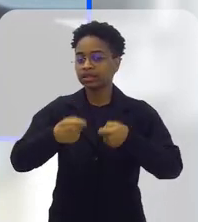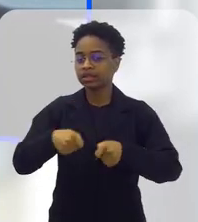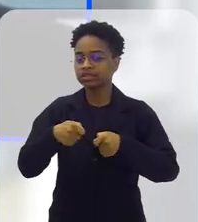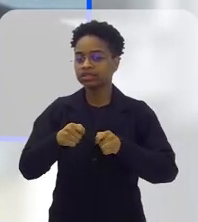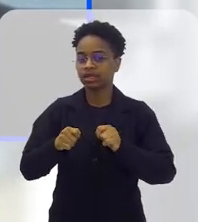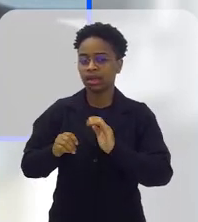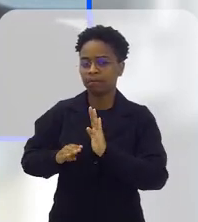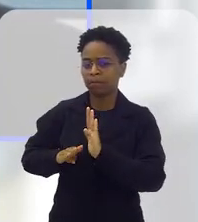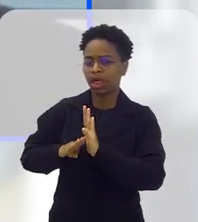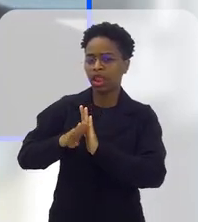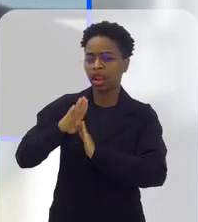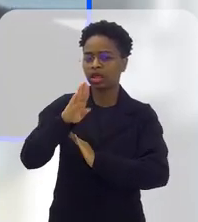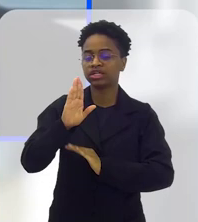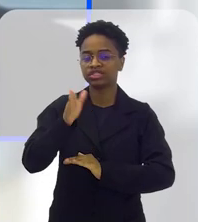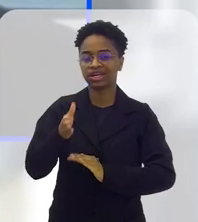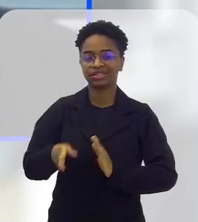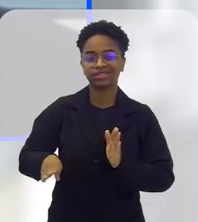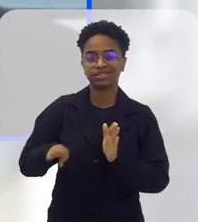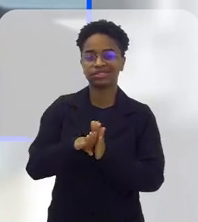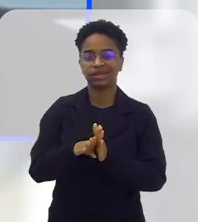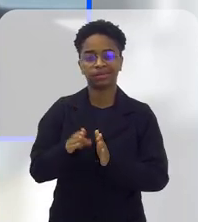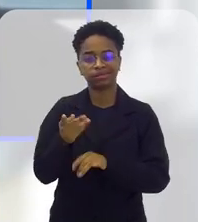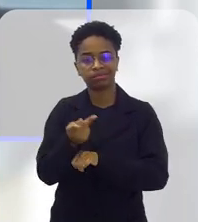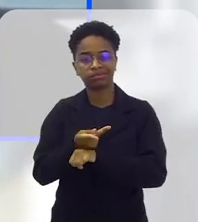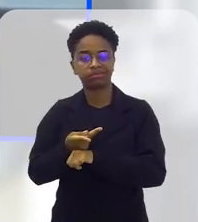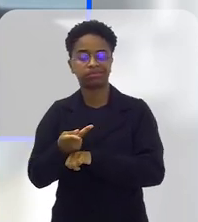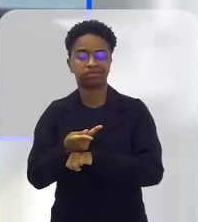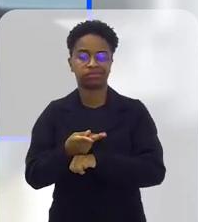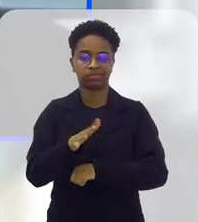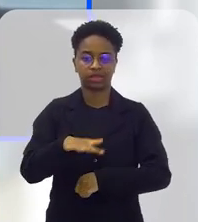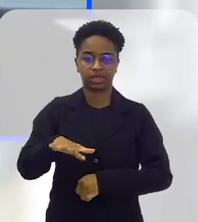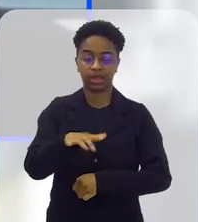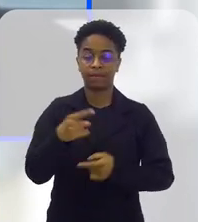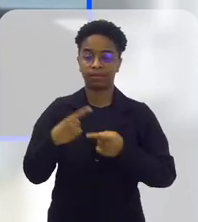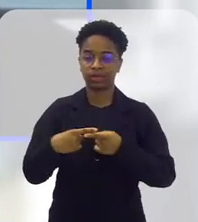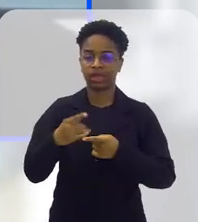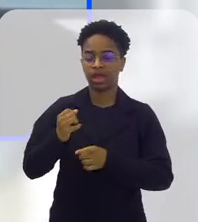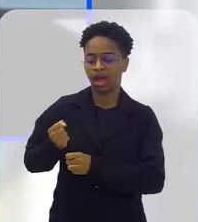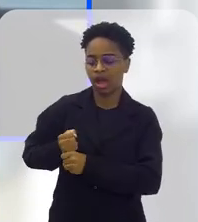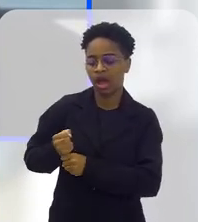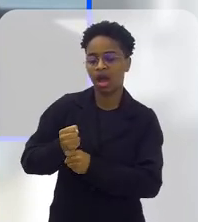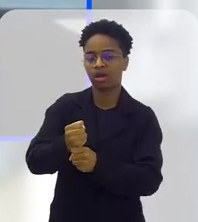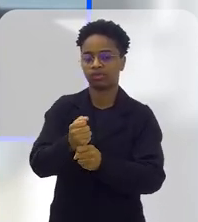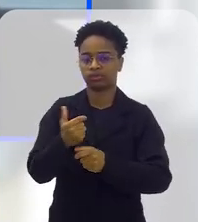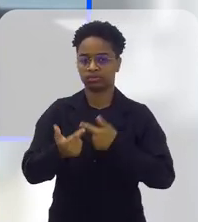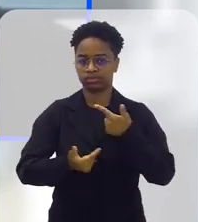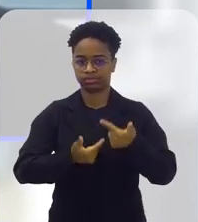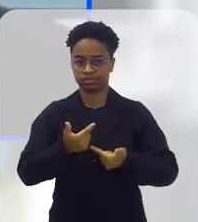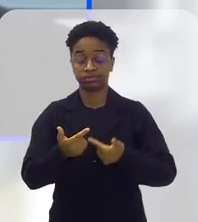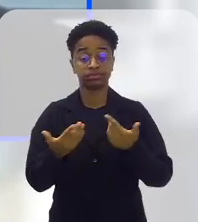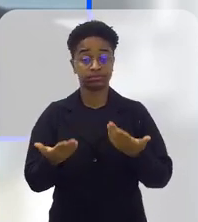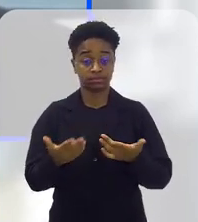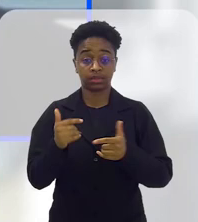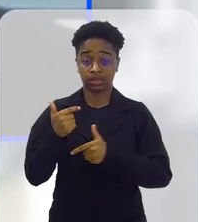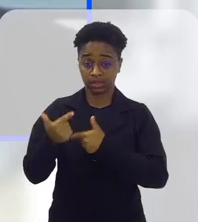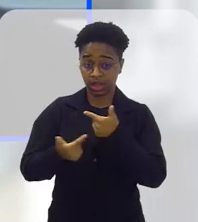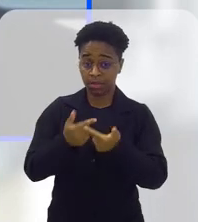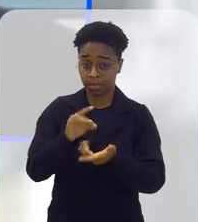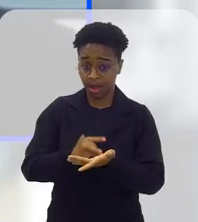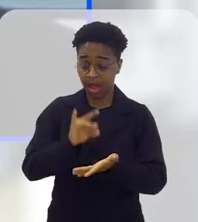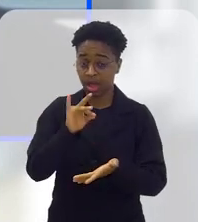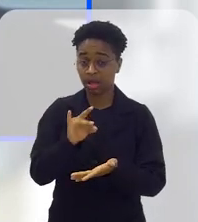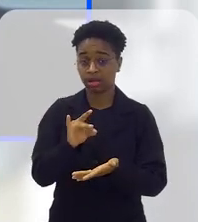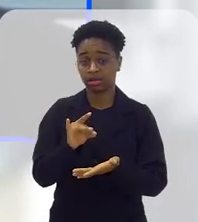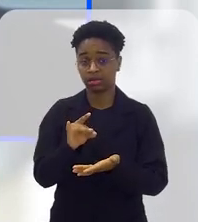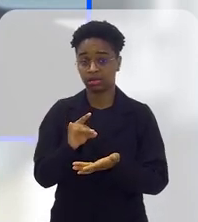tem uma demanda espontânea, que chega aqui já à procura desse serviço, né? São muitos anos de trabalho. E esse